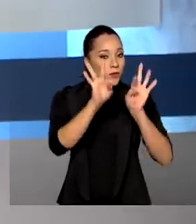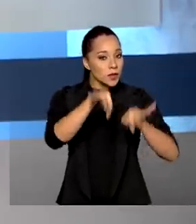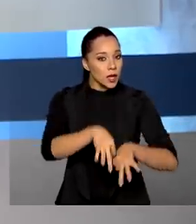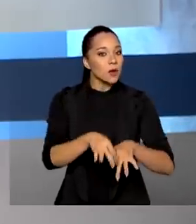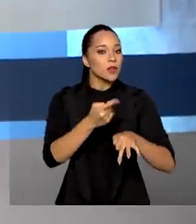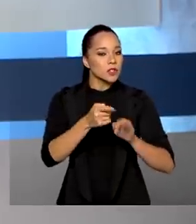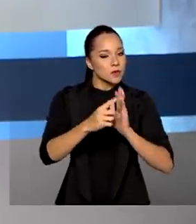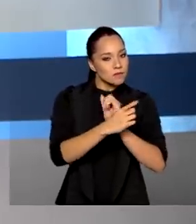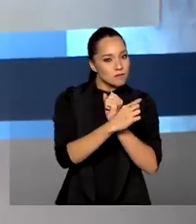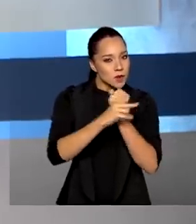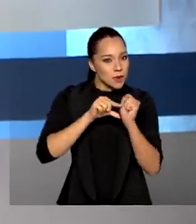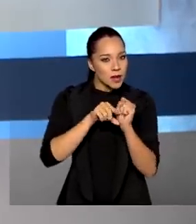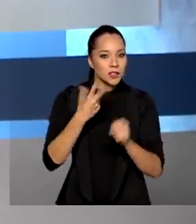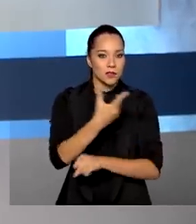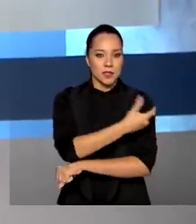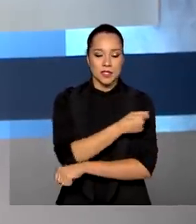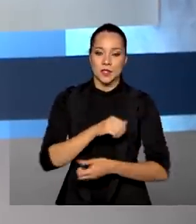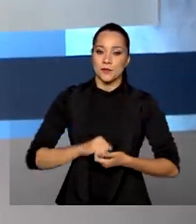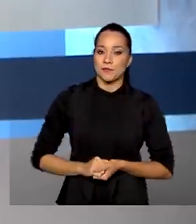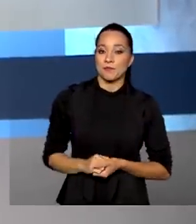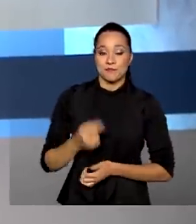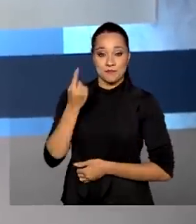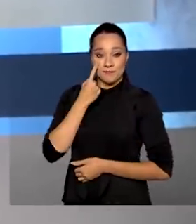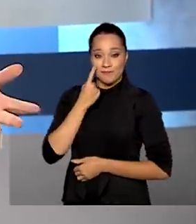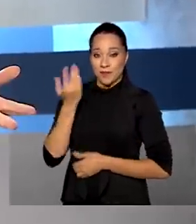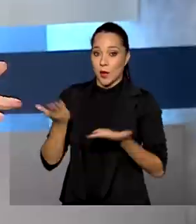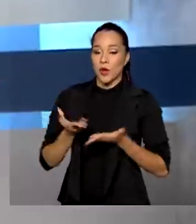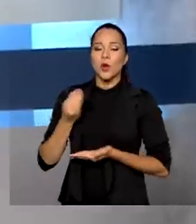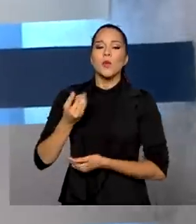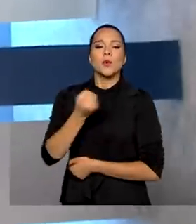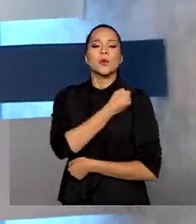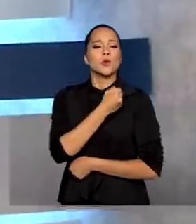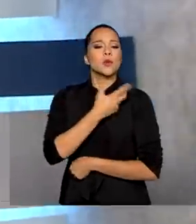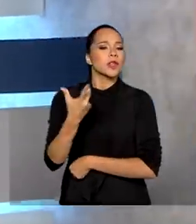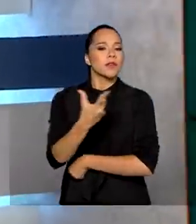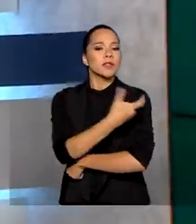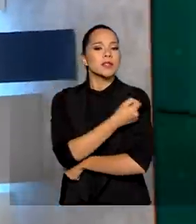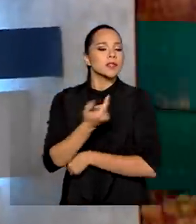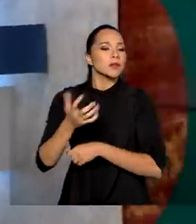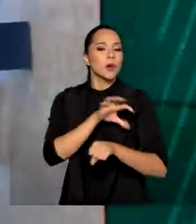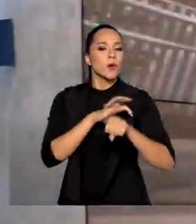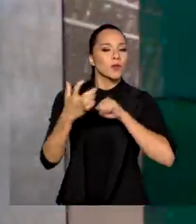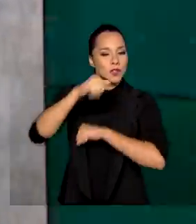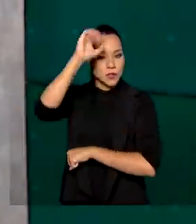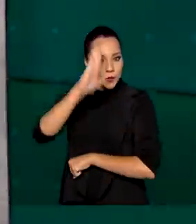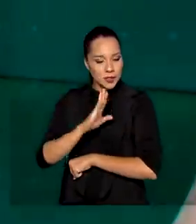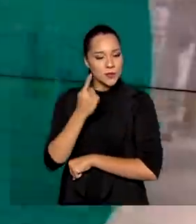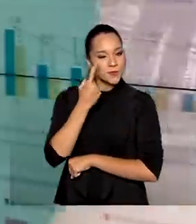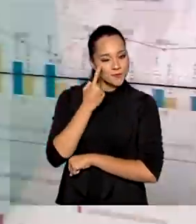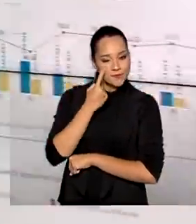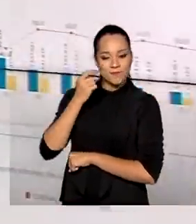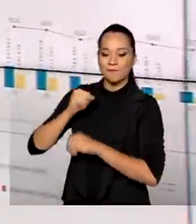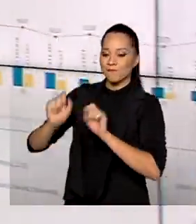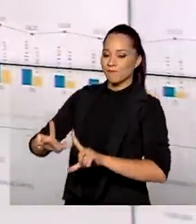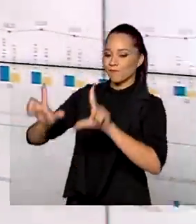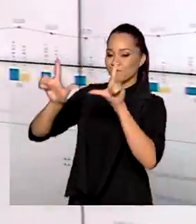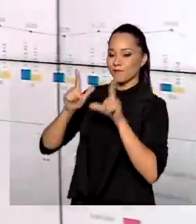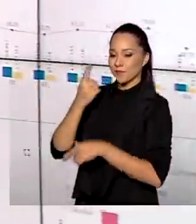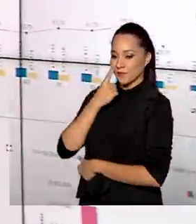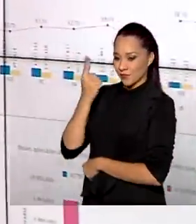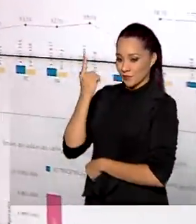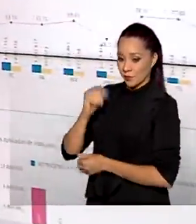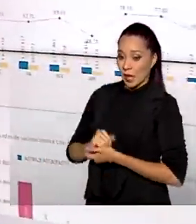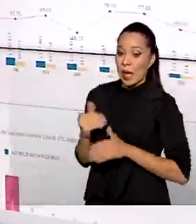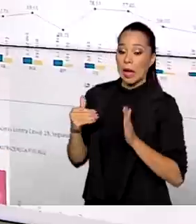envase e embalagem. E vamos ver agora como estão os números da vacinação contra a Covid aqui no país? Vamos ver aqui no telão? Olha,